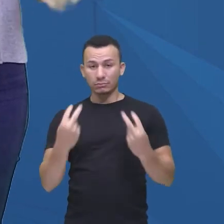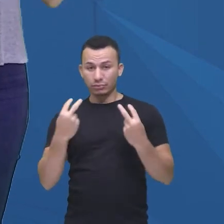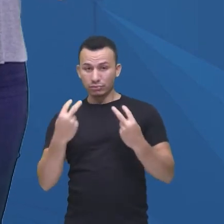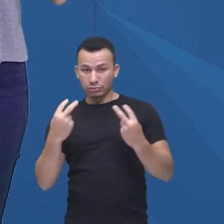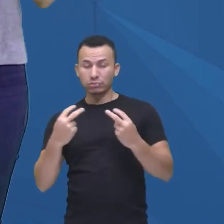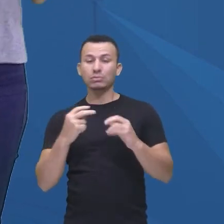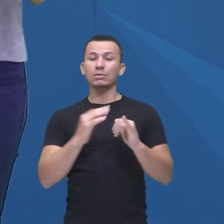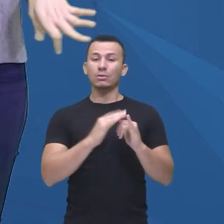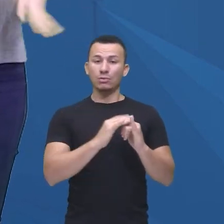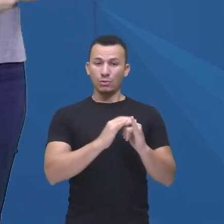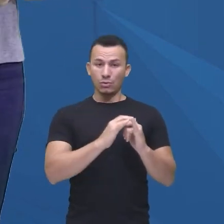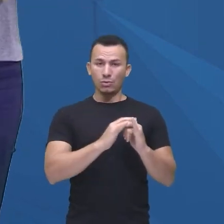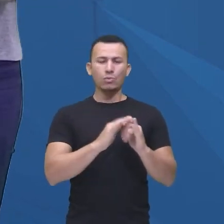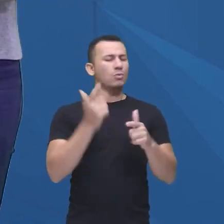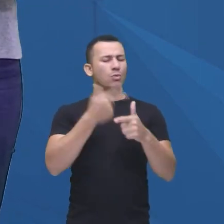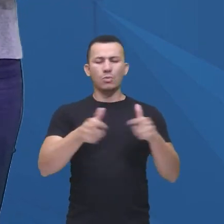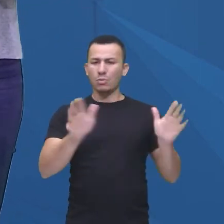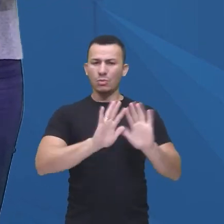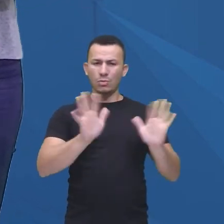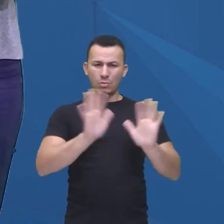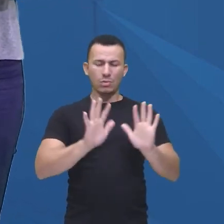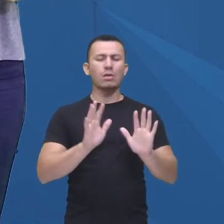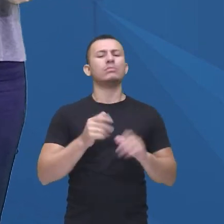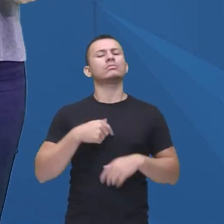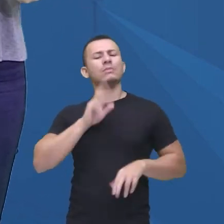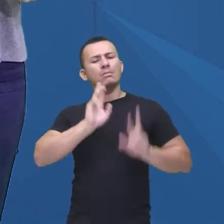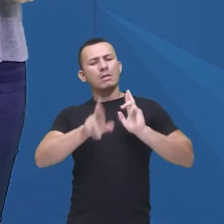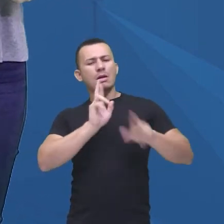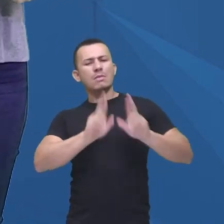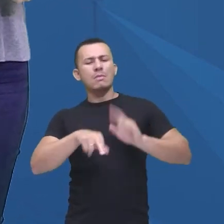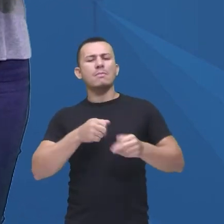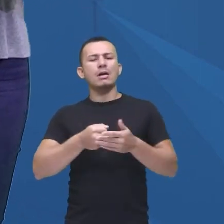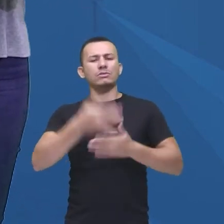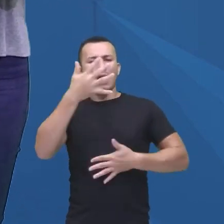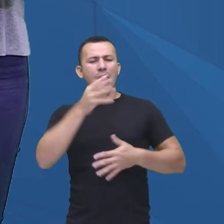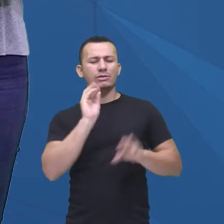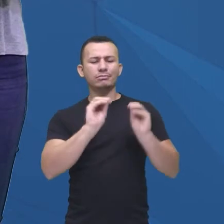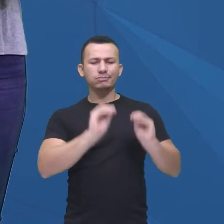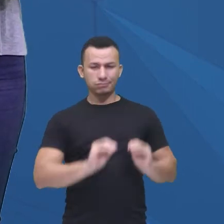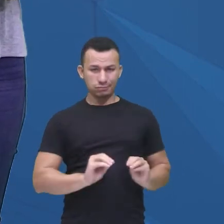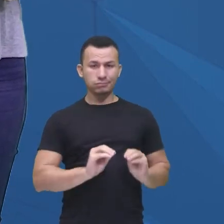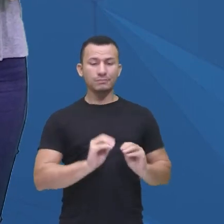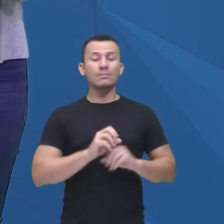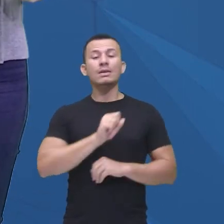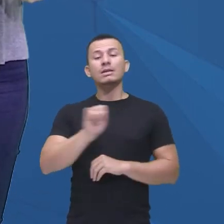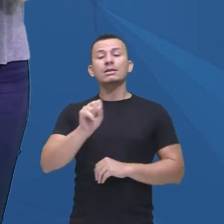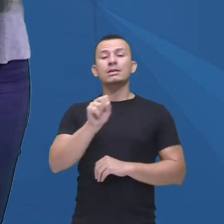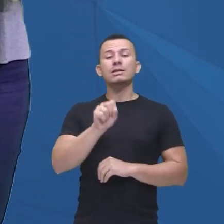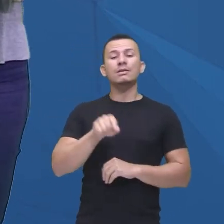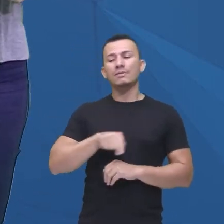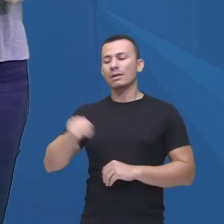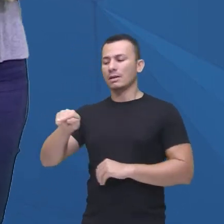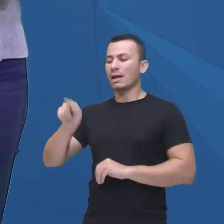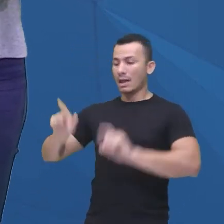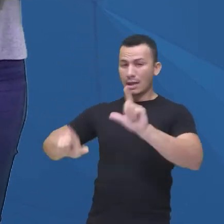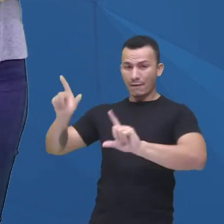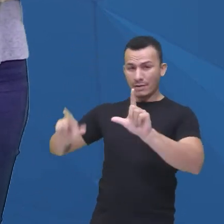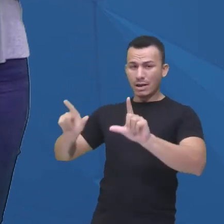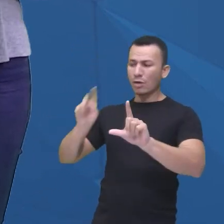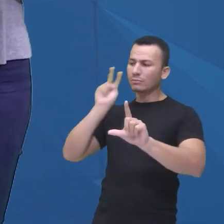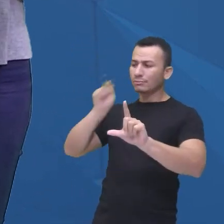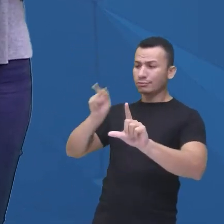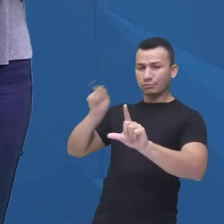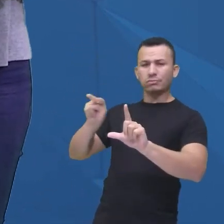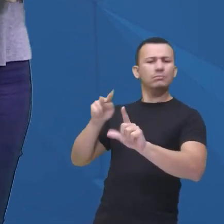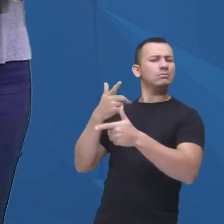do YouTube, não tem problema, anota a resposta, coloca lá no chat também, e se você estiver assistindo pela televisão, também